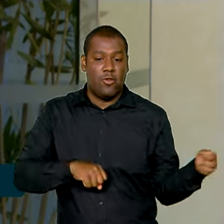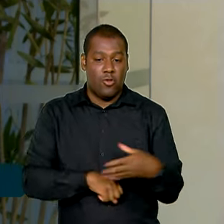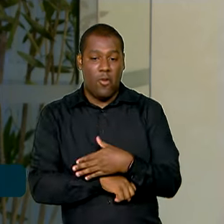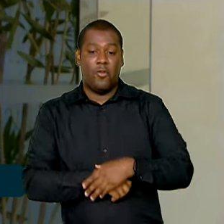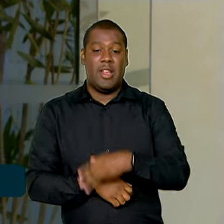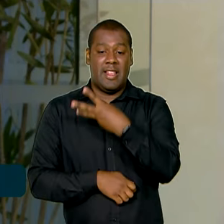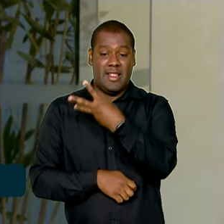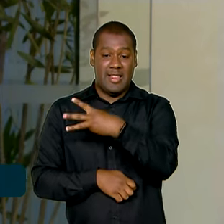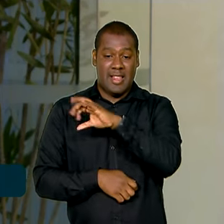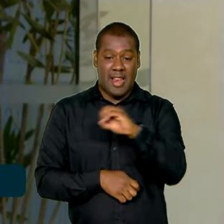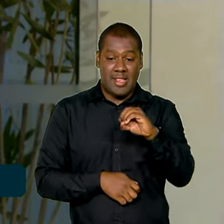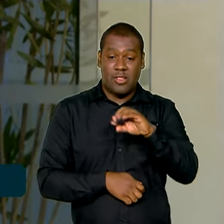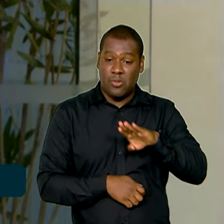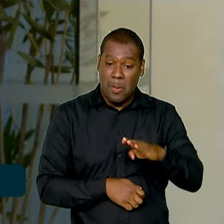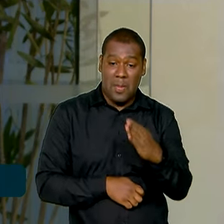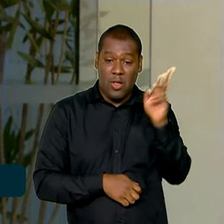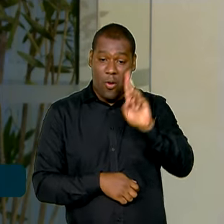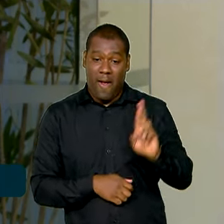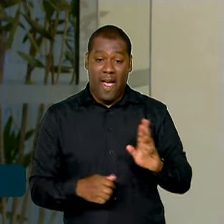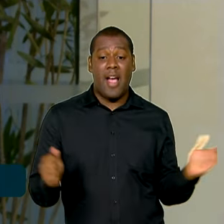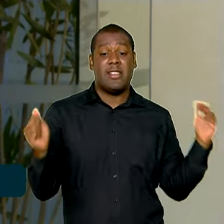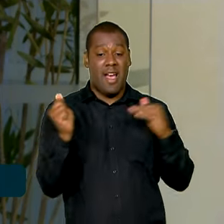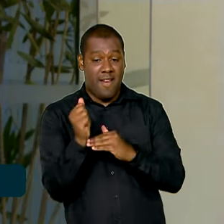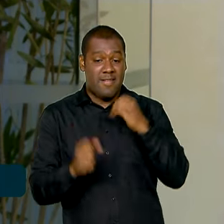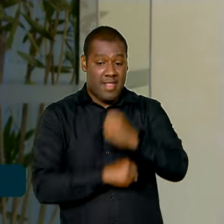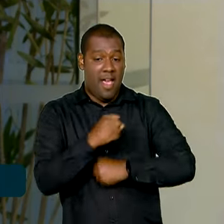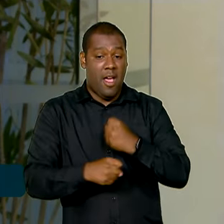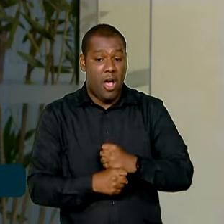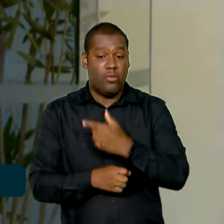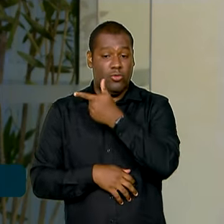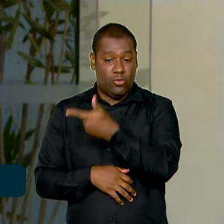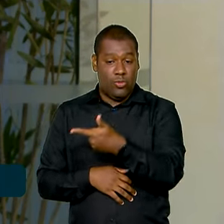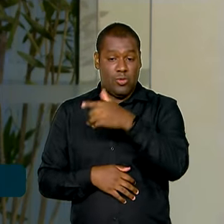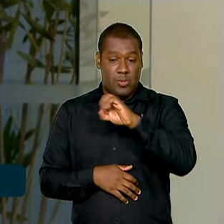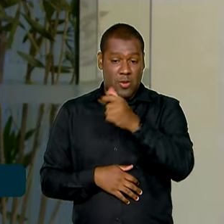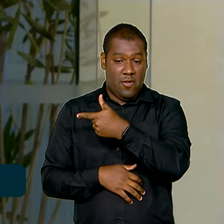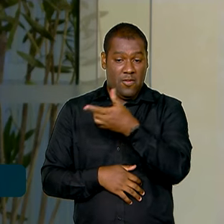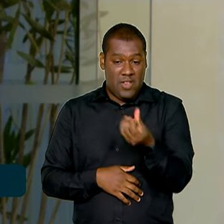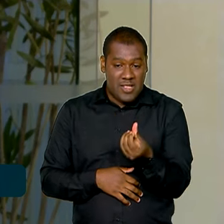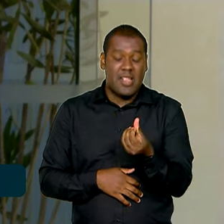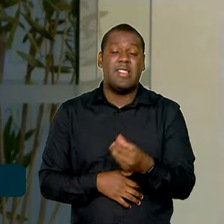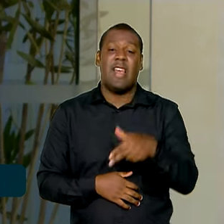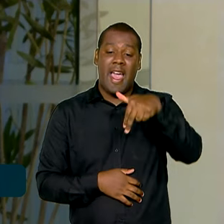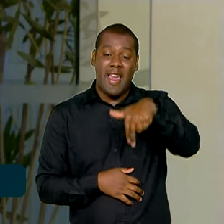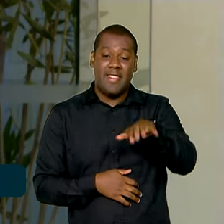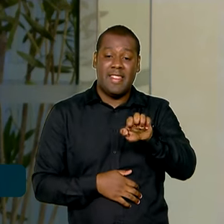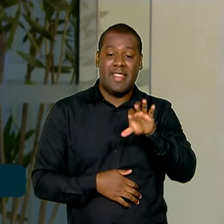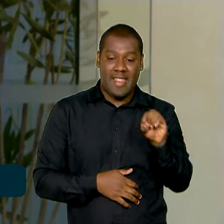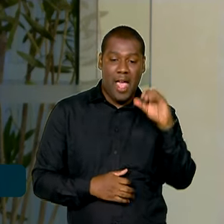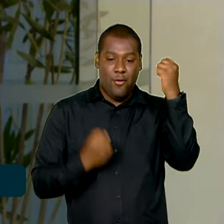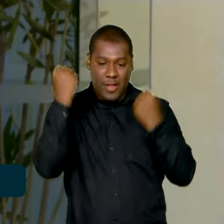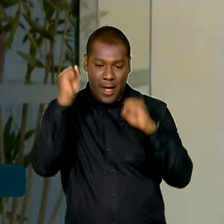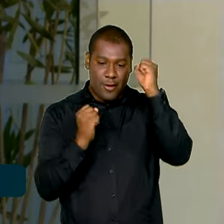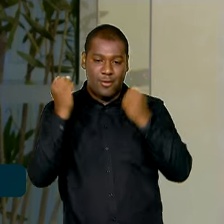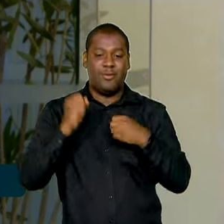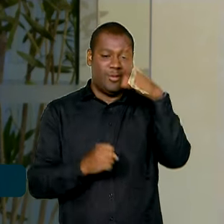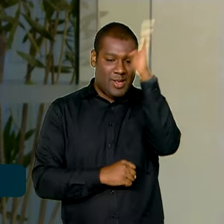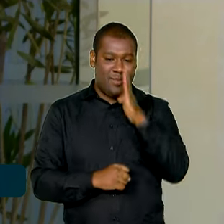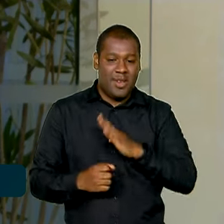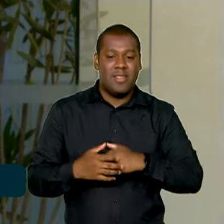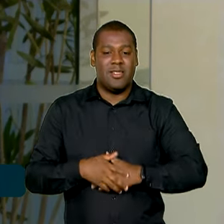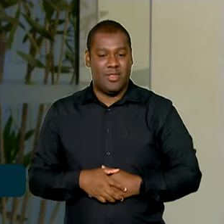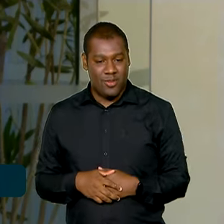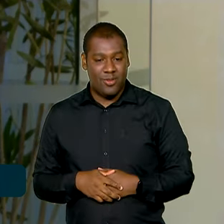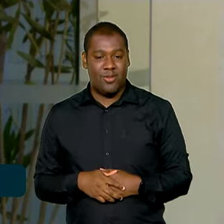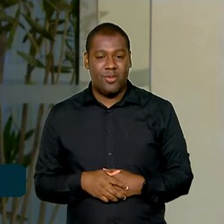em investimentos até 2026, na chamada neoindustrialização do país. E ao longo de 10 anos, são